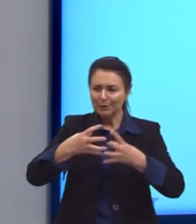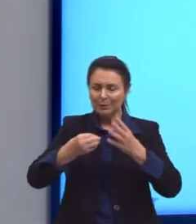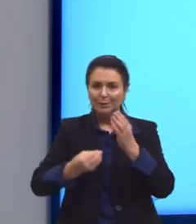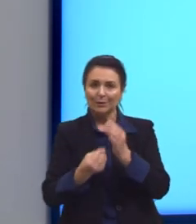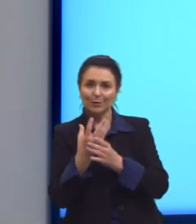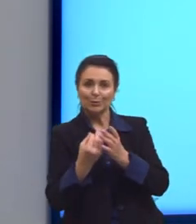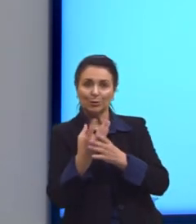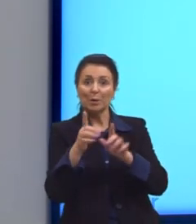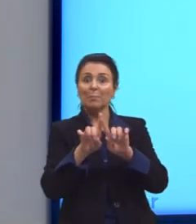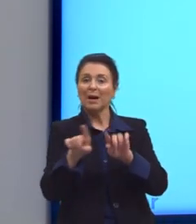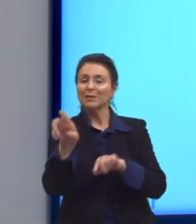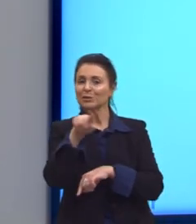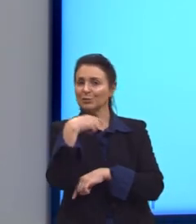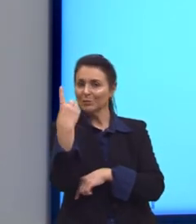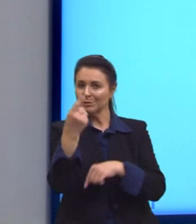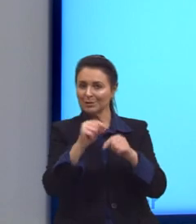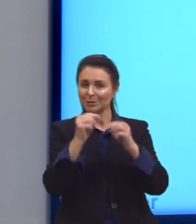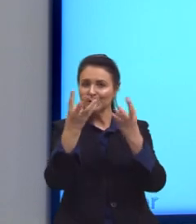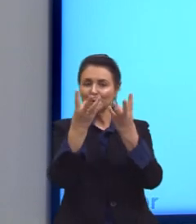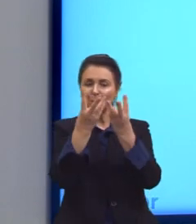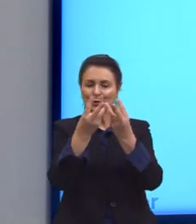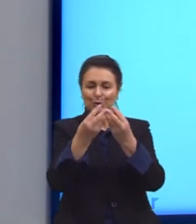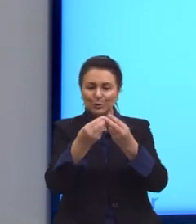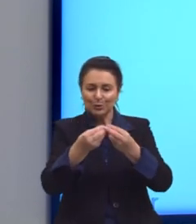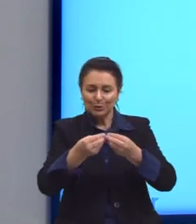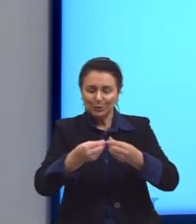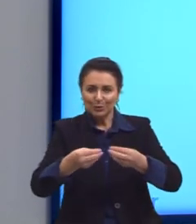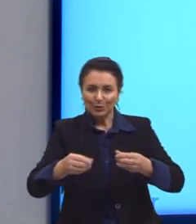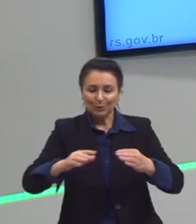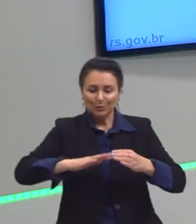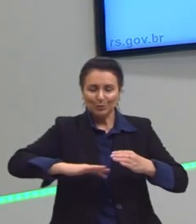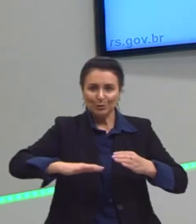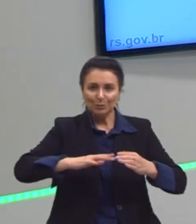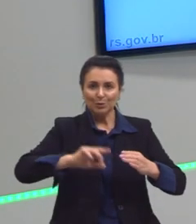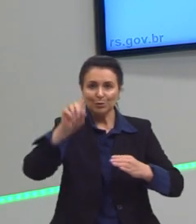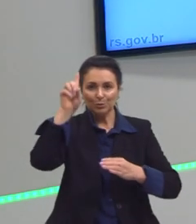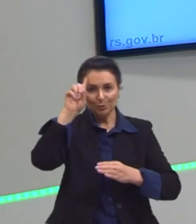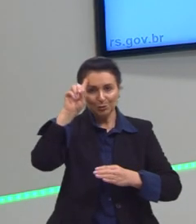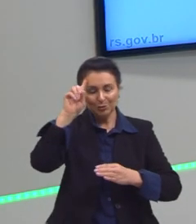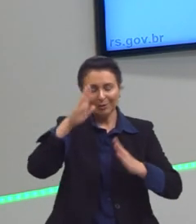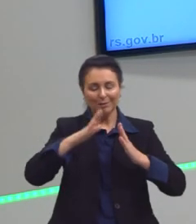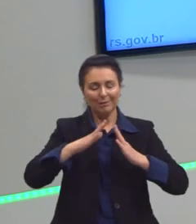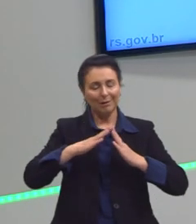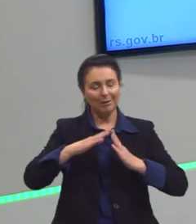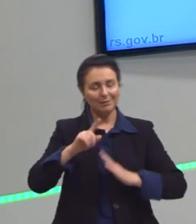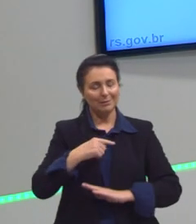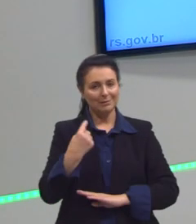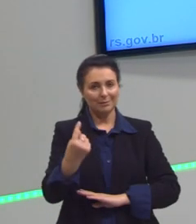realizando uma diluição de soluções aí todos os dias na nossa casa.